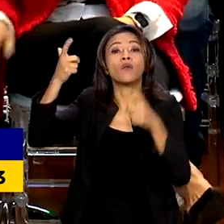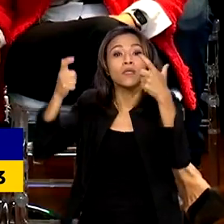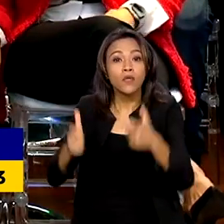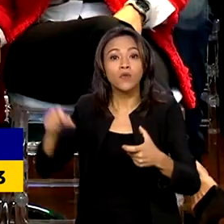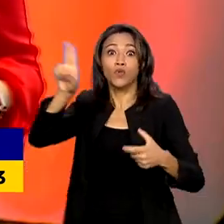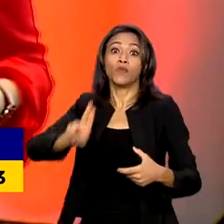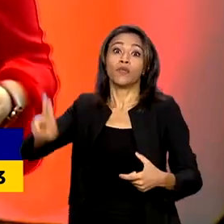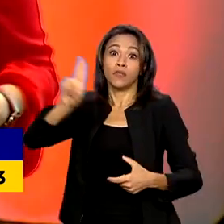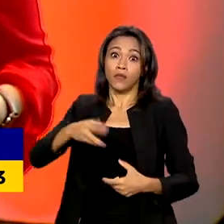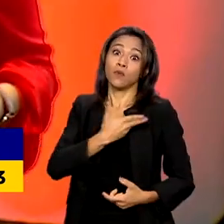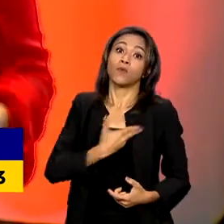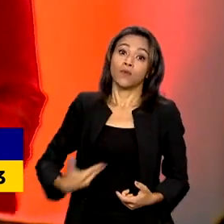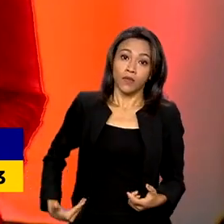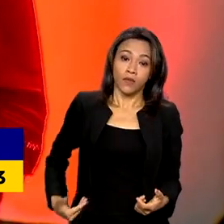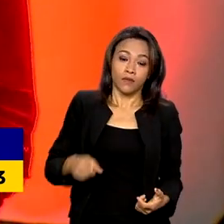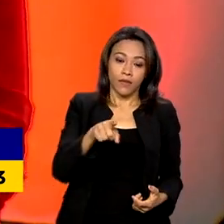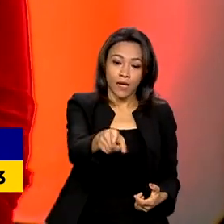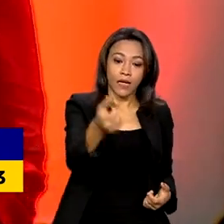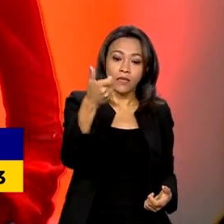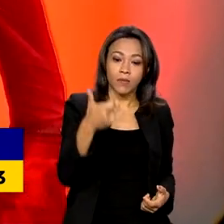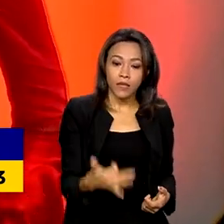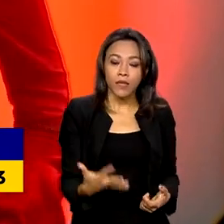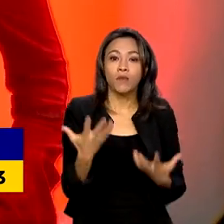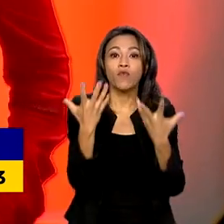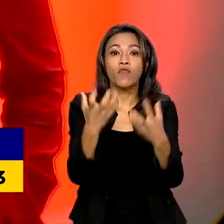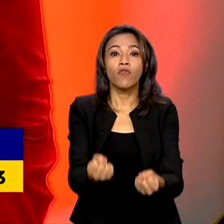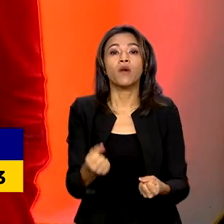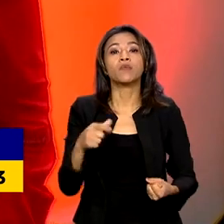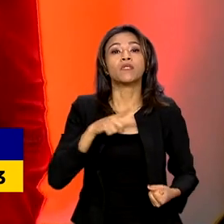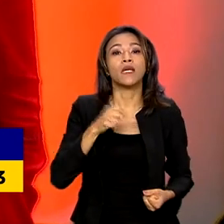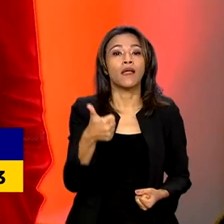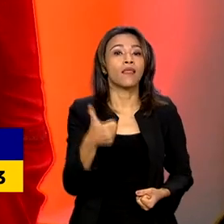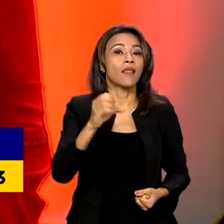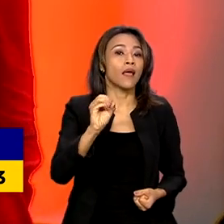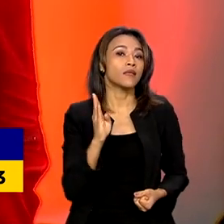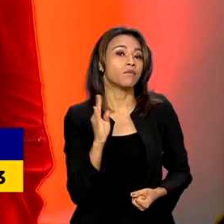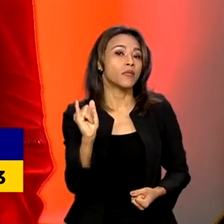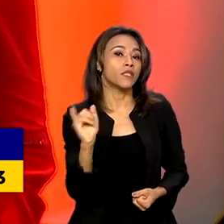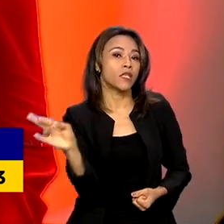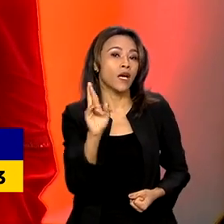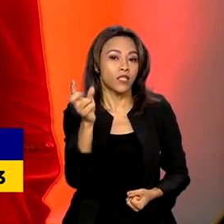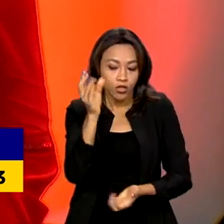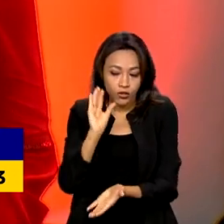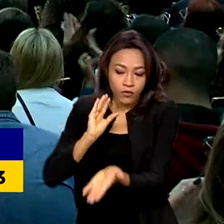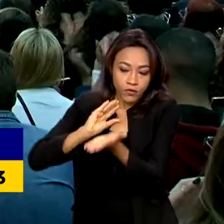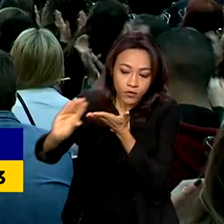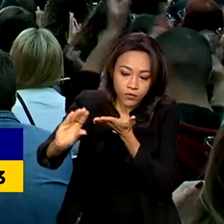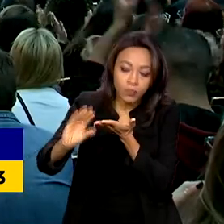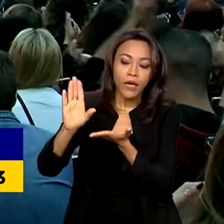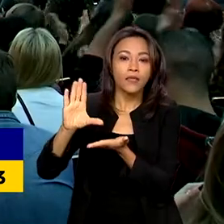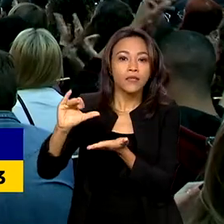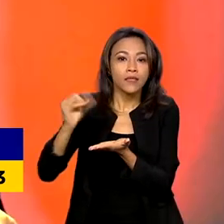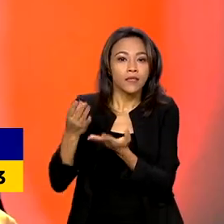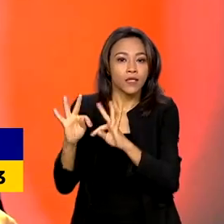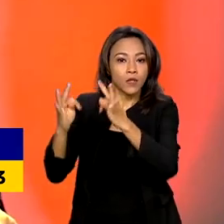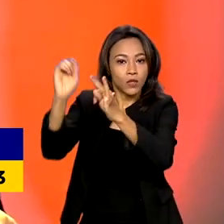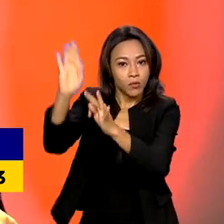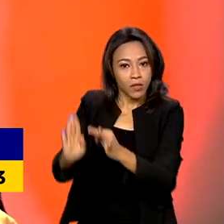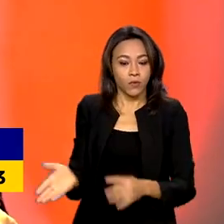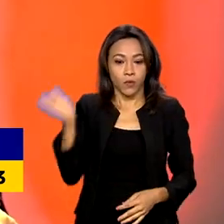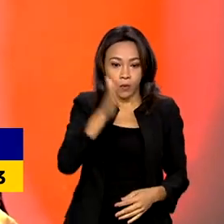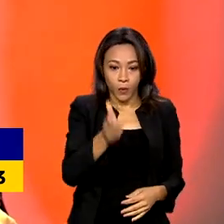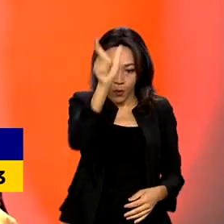públicas. Nós vamos simplesmente ter agora 10 bilhões de reais para a Ciência e Tecnologia do Brasil. O ministro da